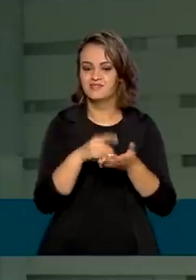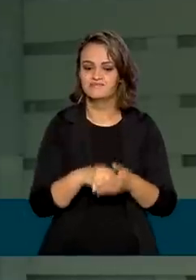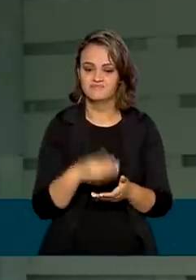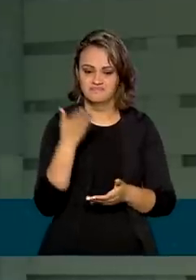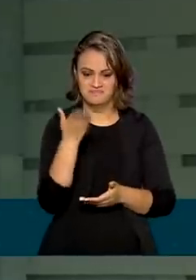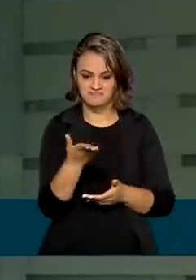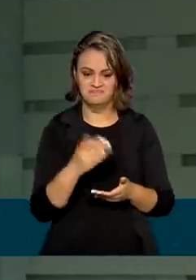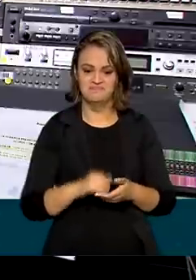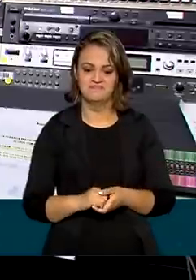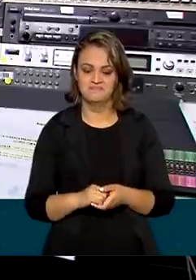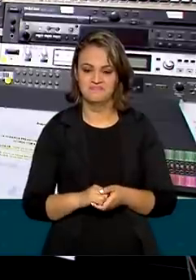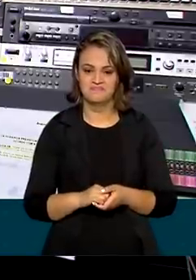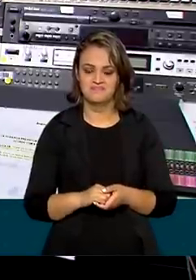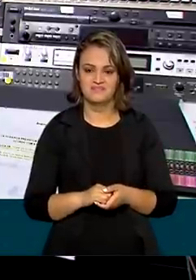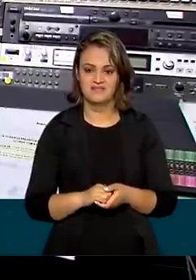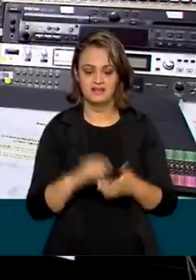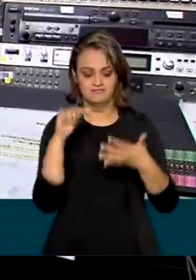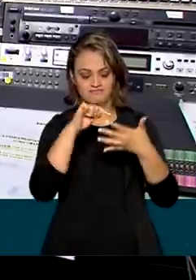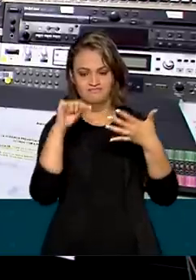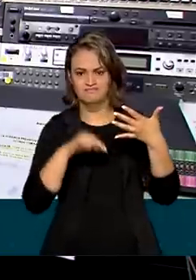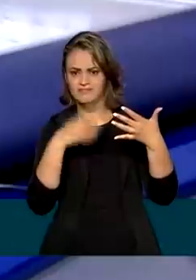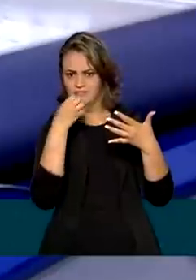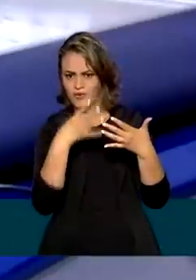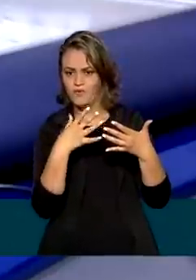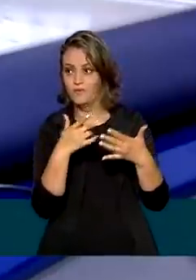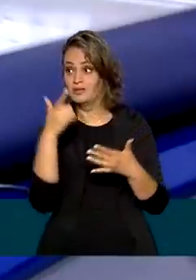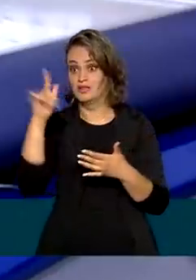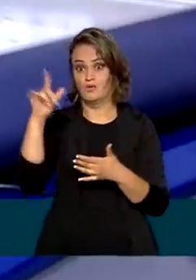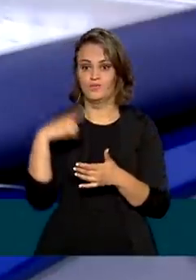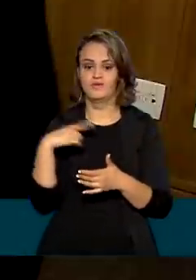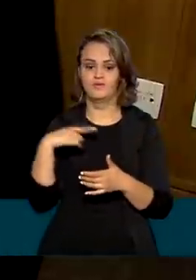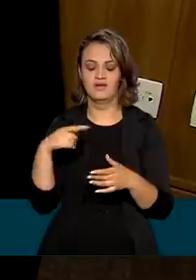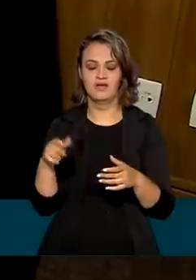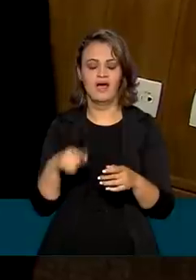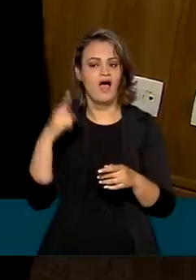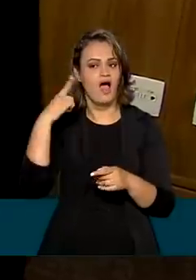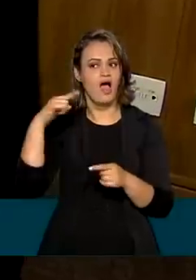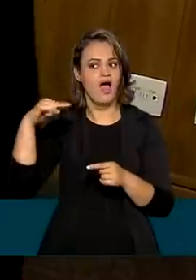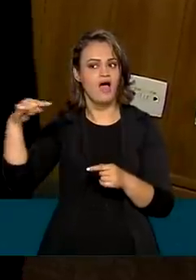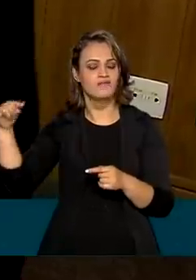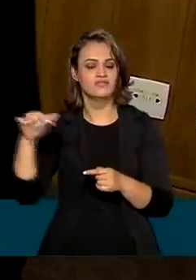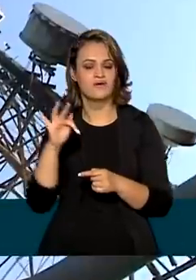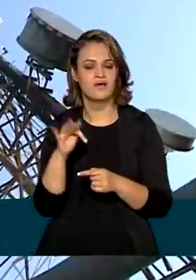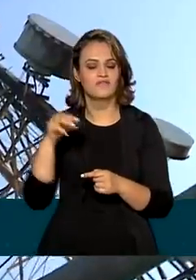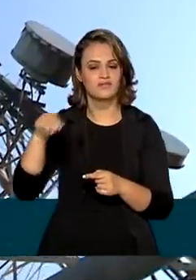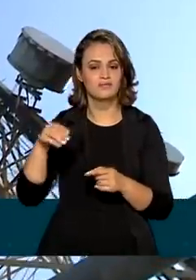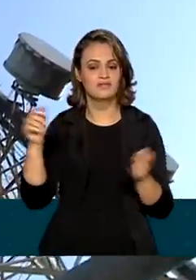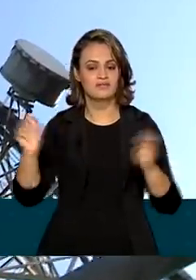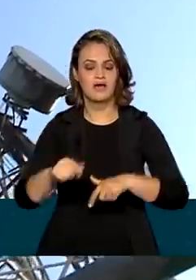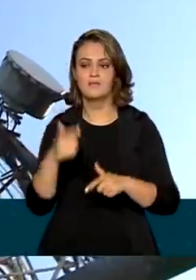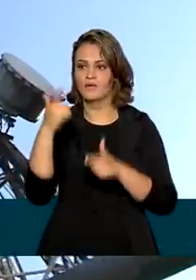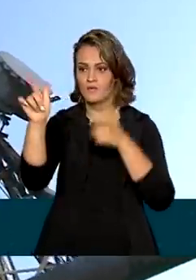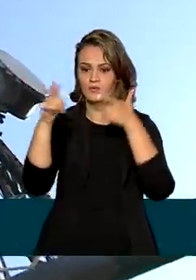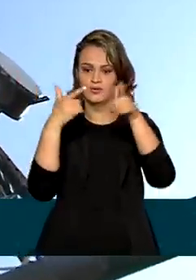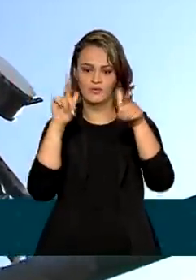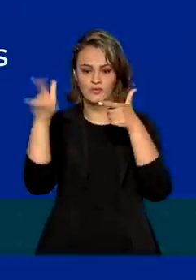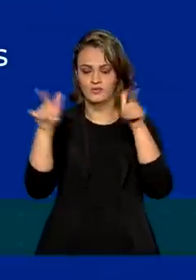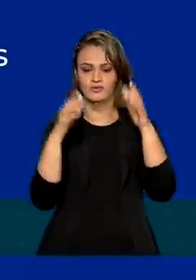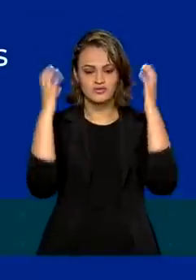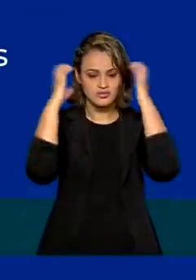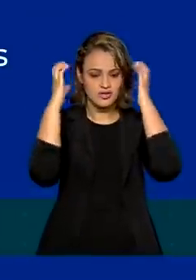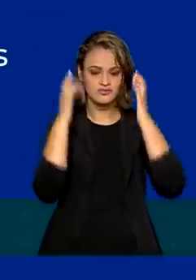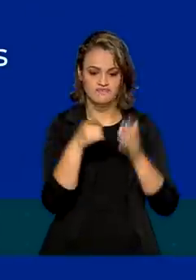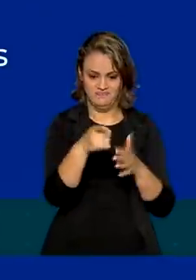Nacional. E as vantagens não param por aí. A ampliação da frequência FM abre espaço para outras emissoras.